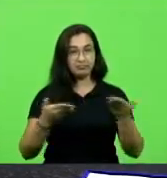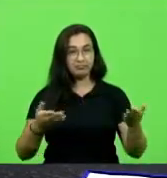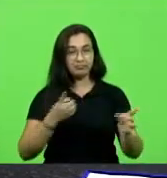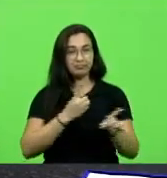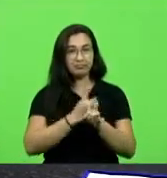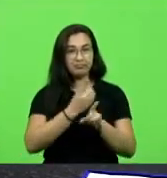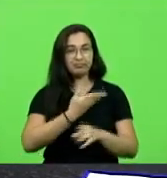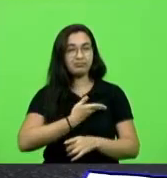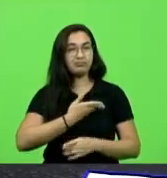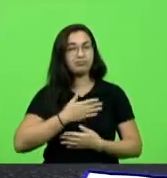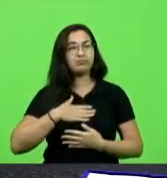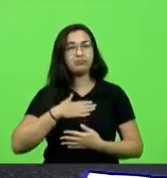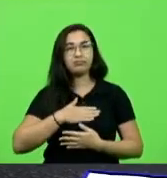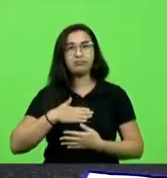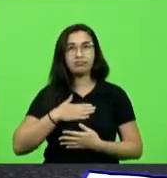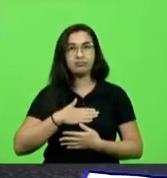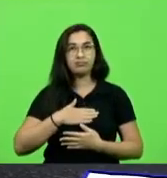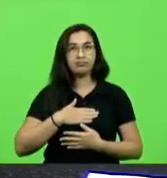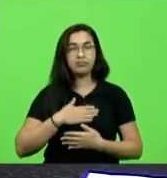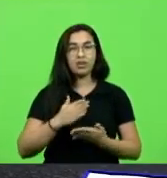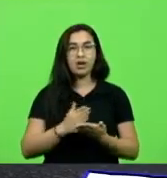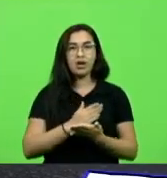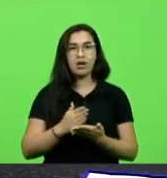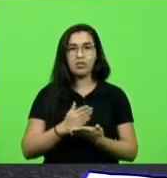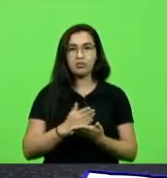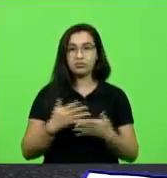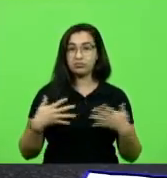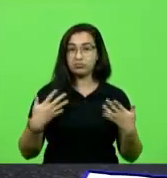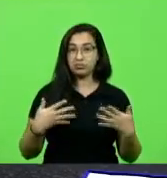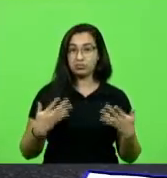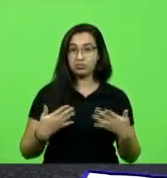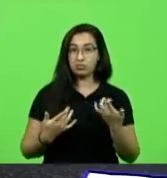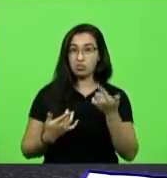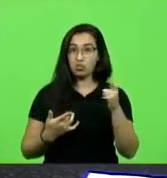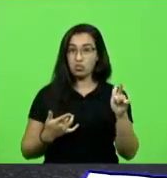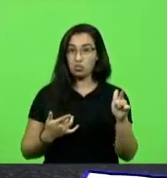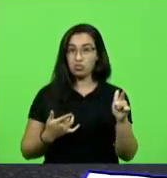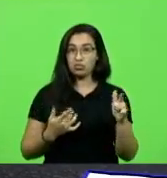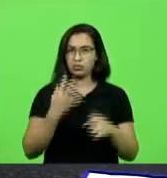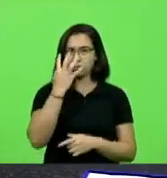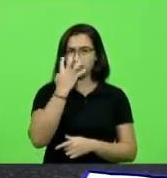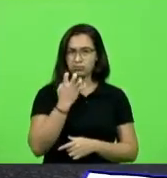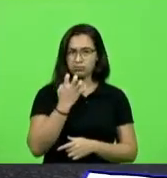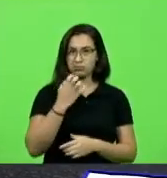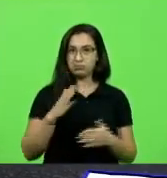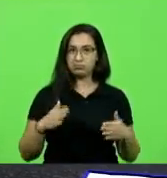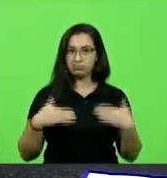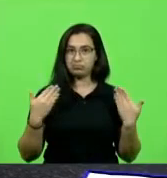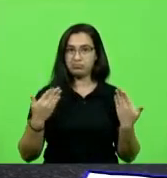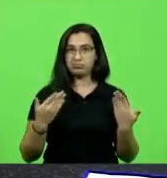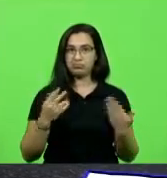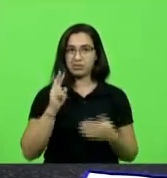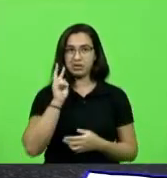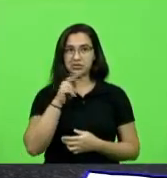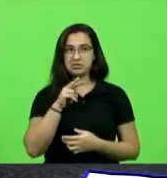né uns mais alegres mais sérios né sargento uns que assustam inclusive né só com olhar